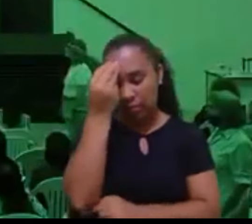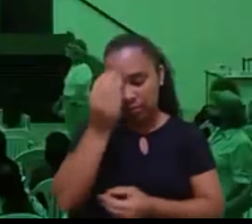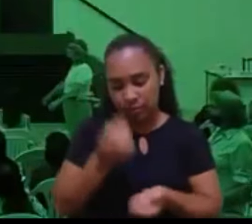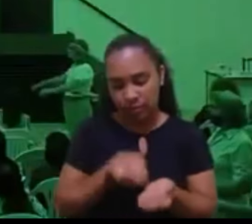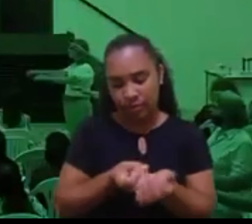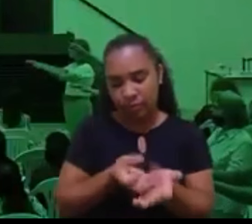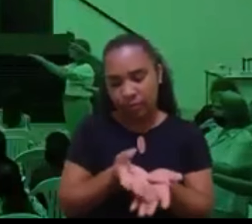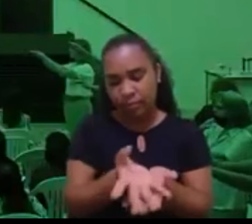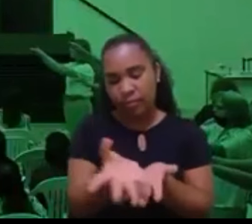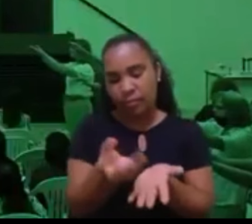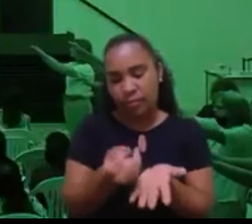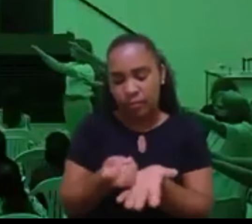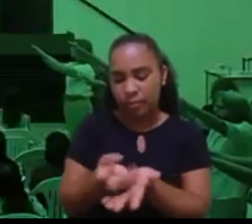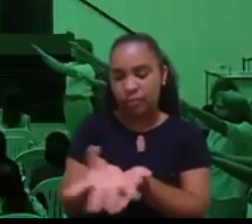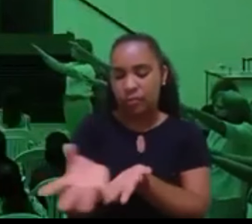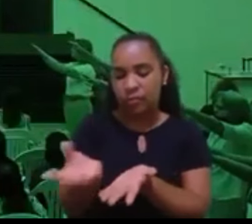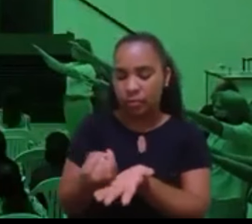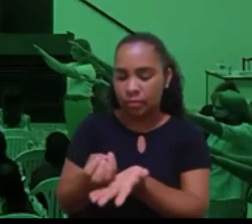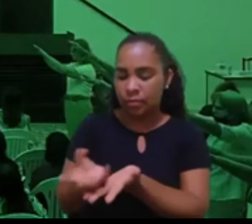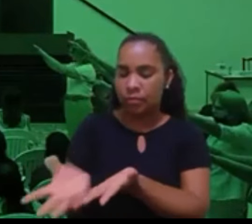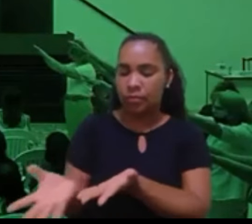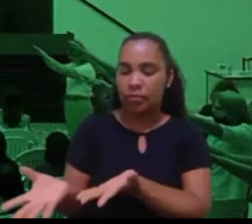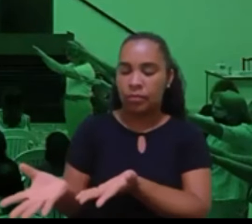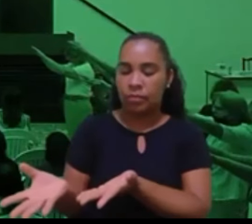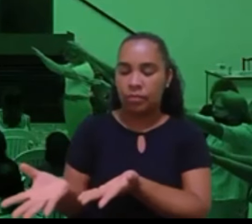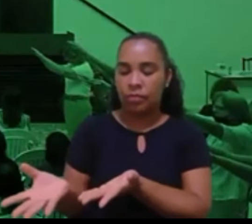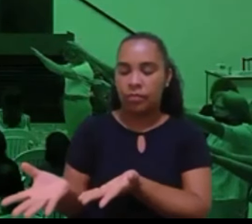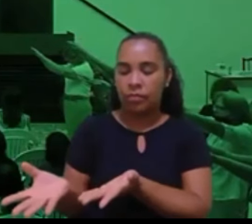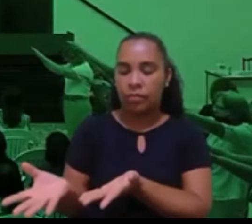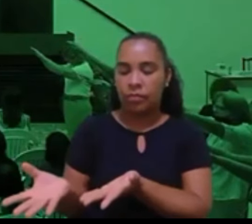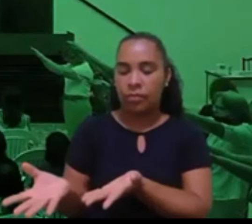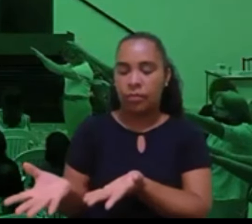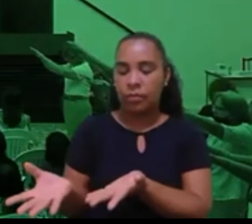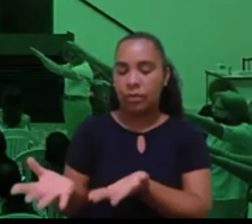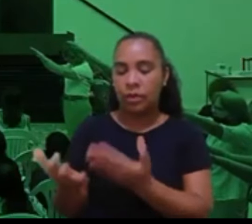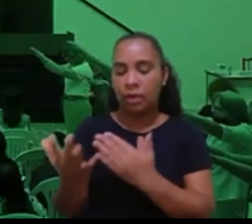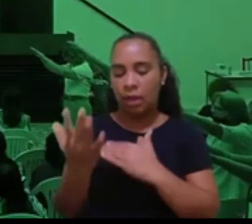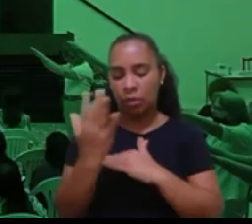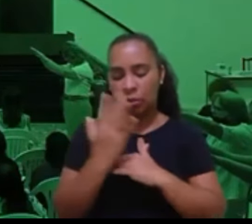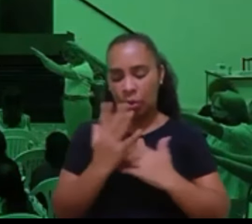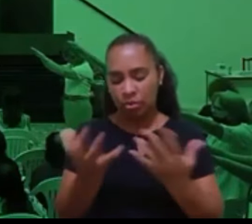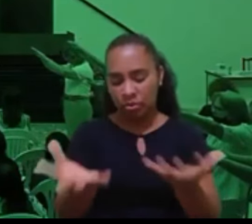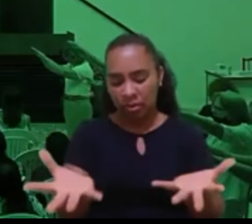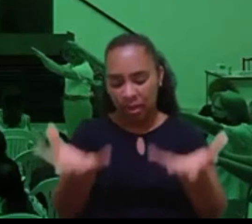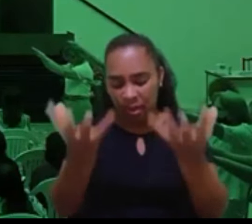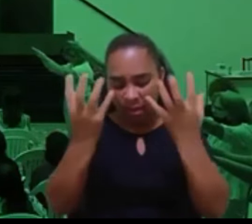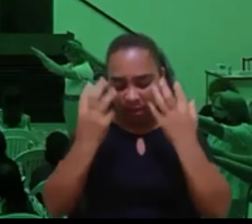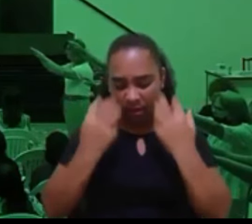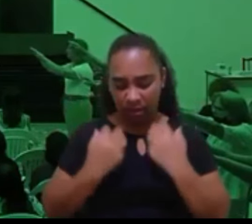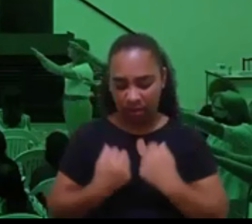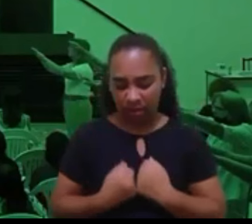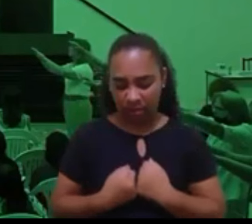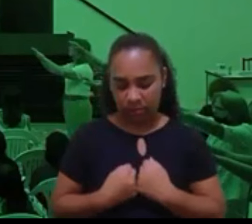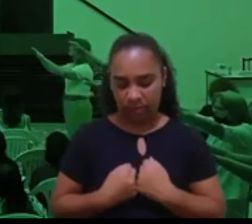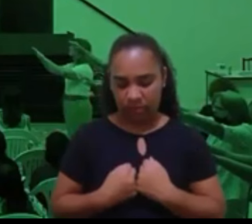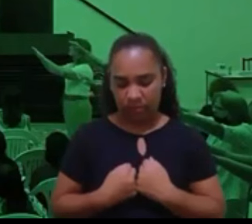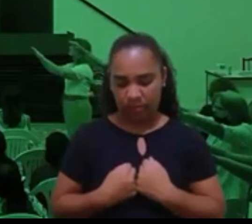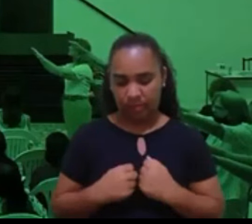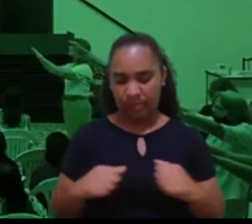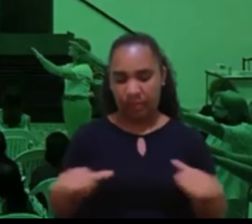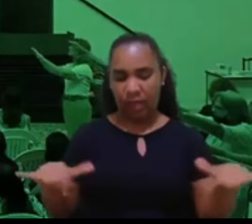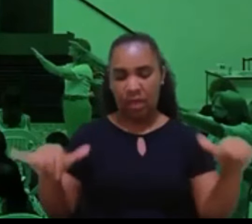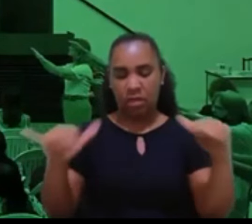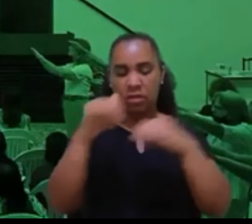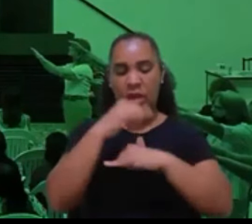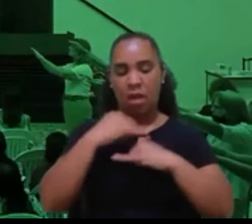e nós beneficiarmos dessas energias espirituais.